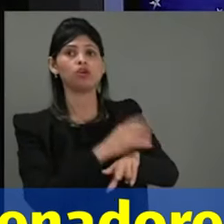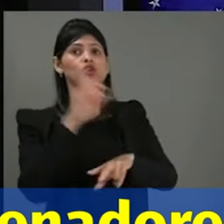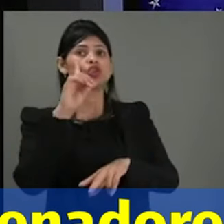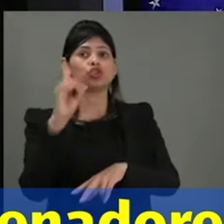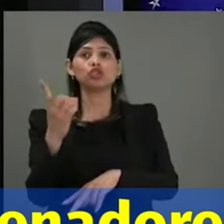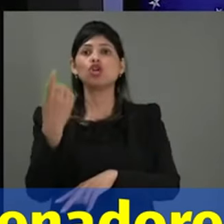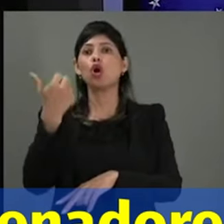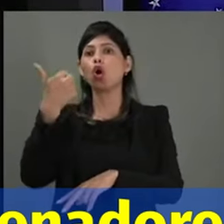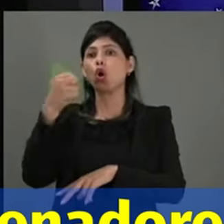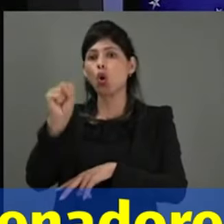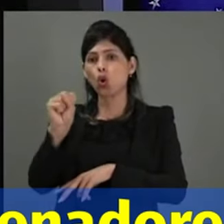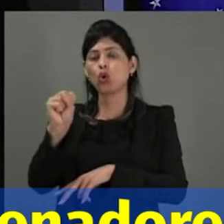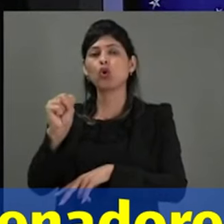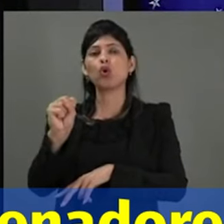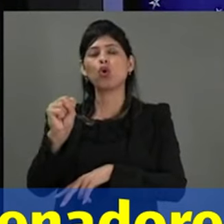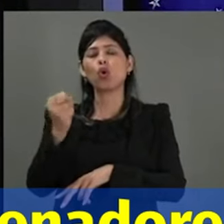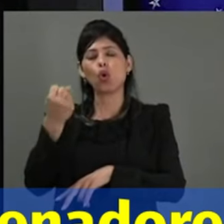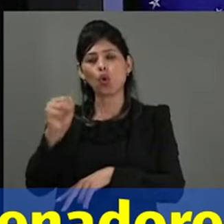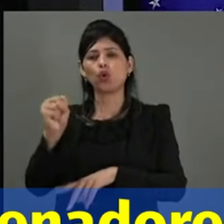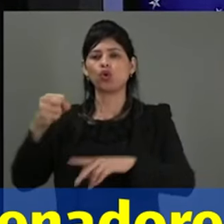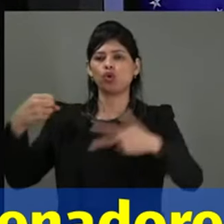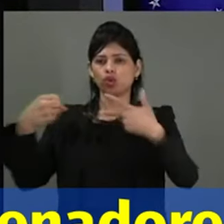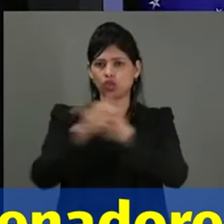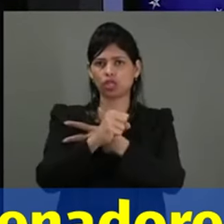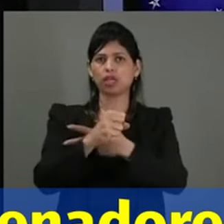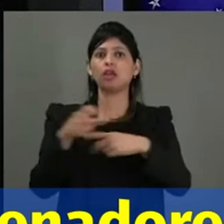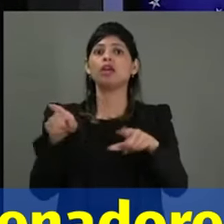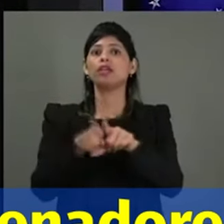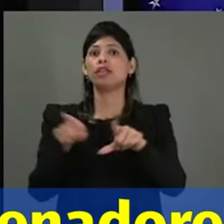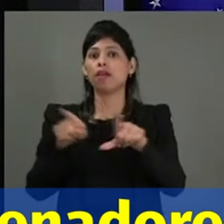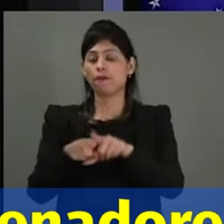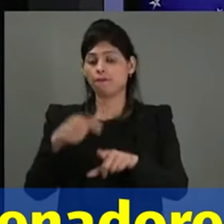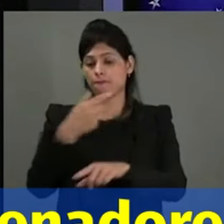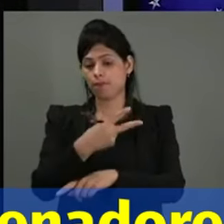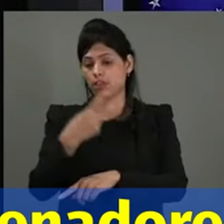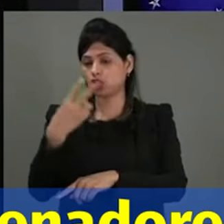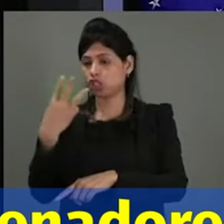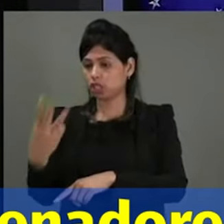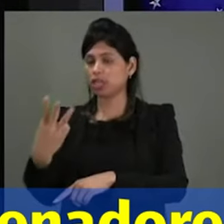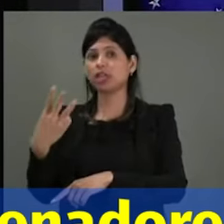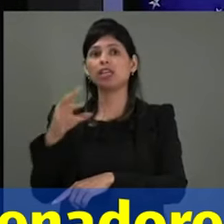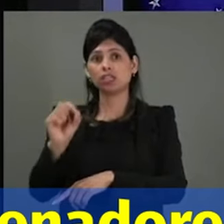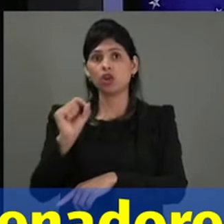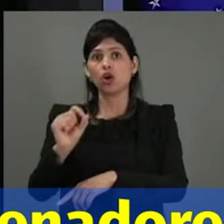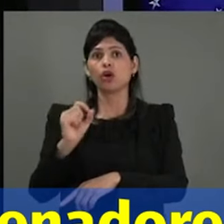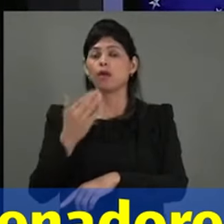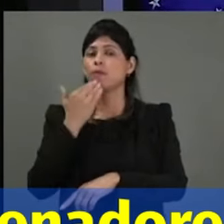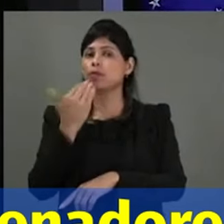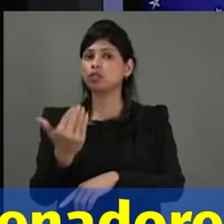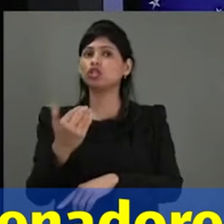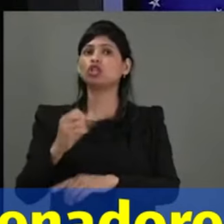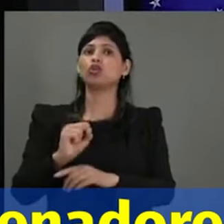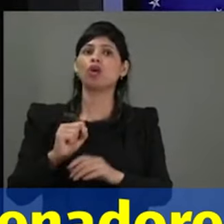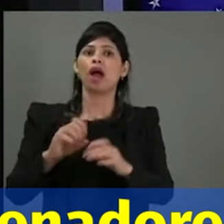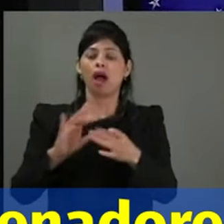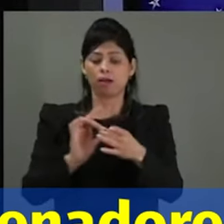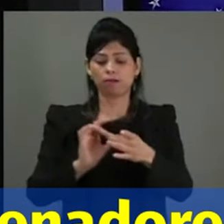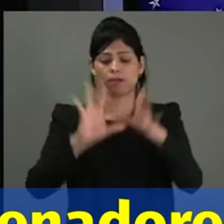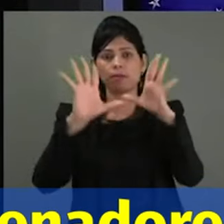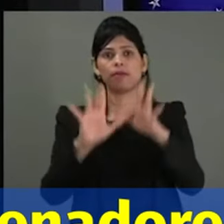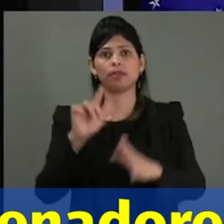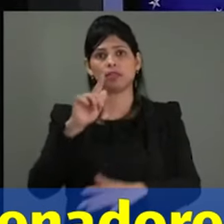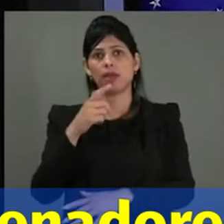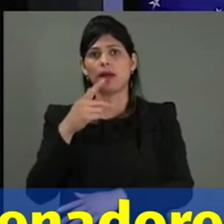políticos que tiveram da PGR o parecer favorável à soltura. A qualquer momento, eu quero deixar esse